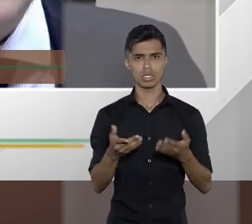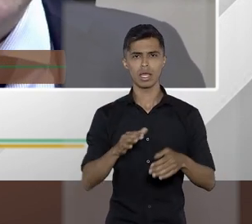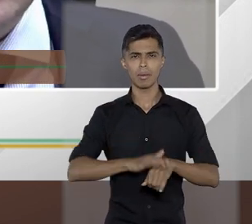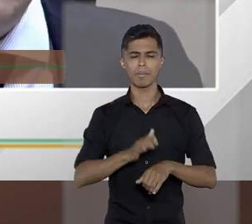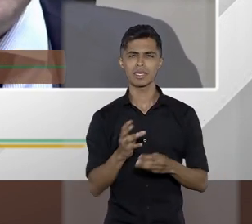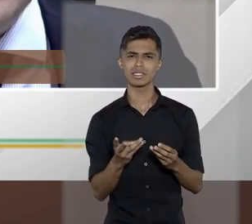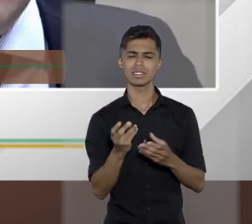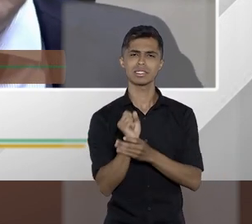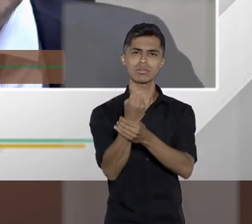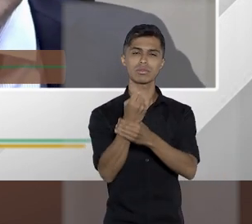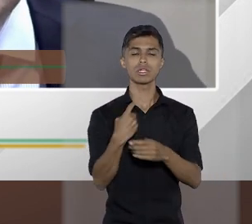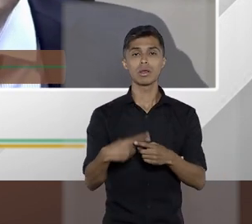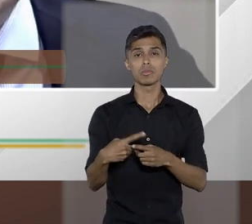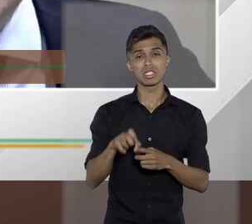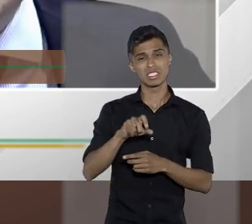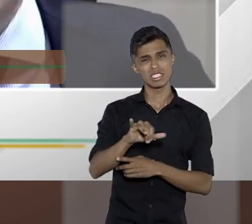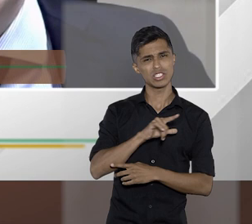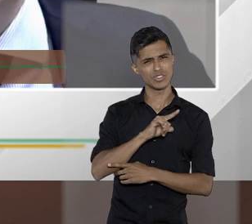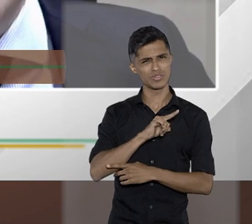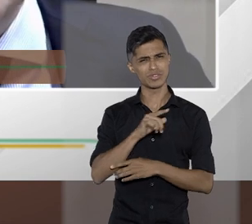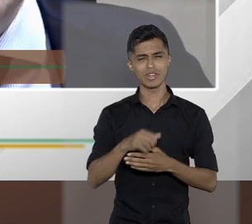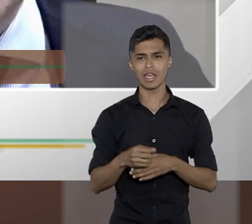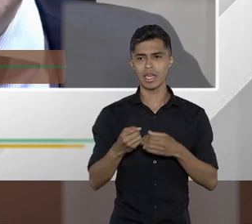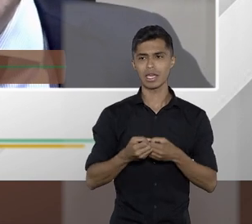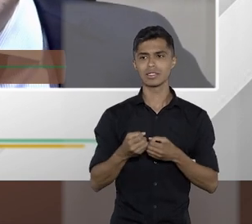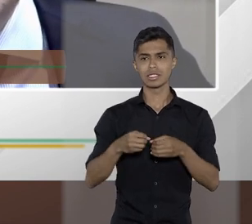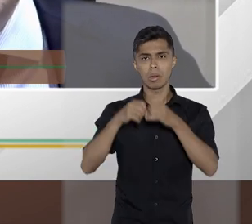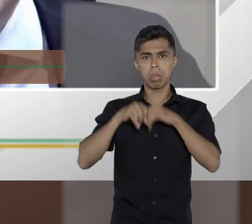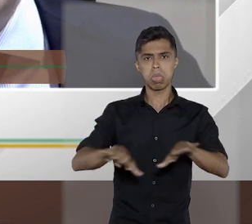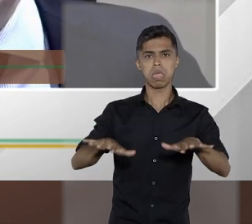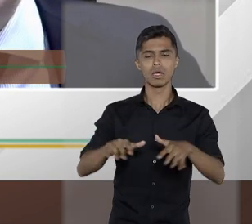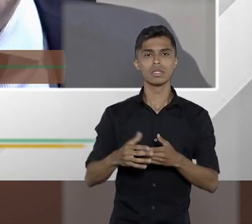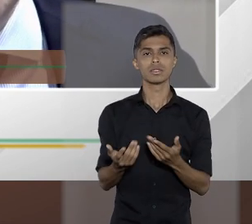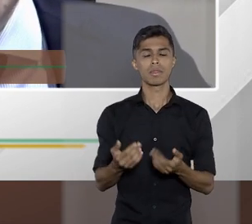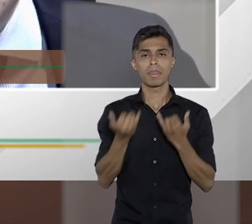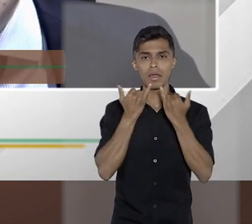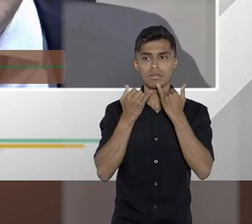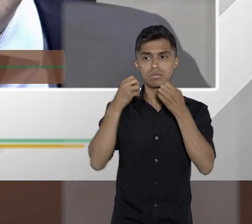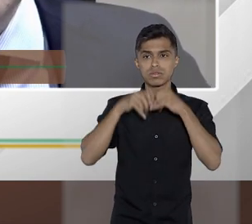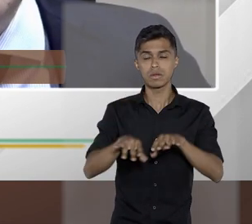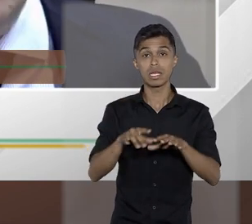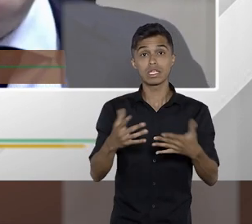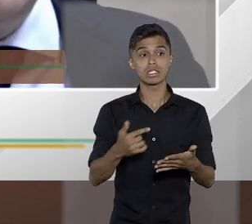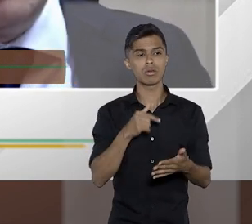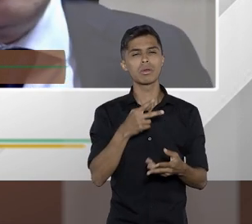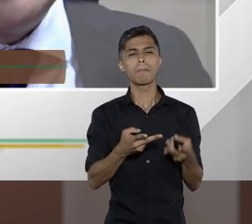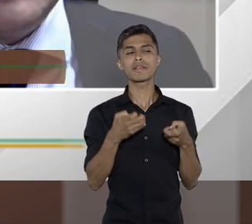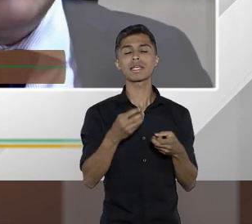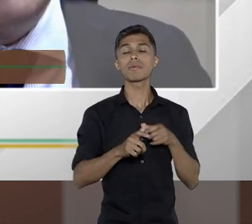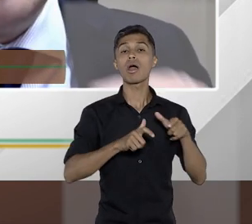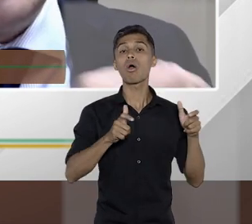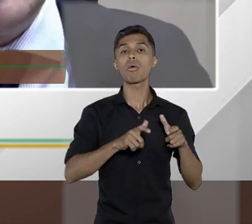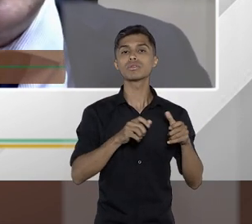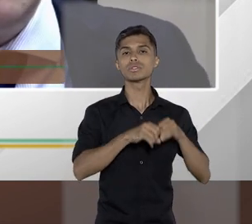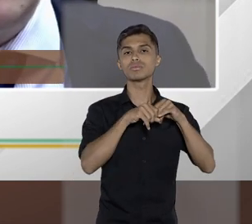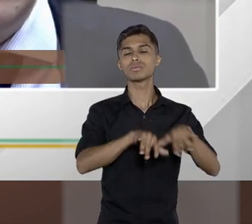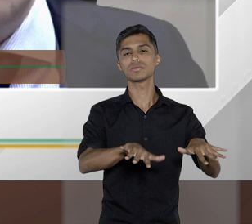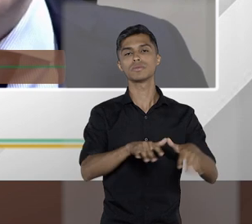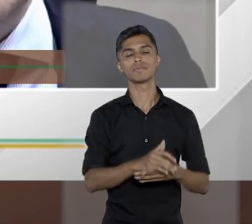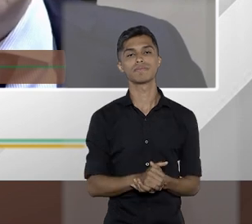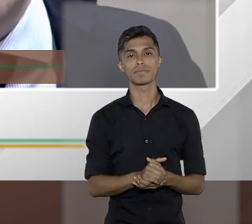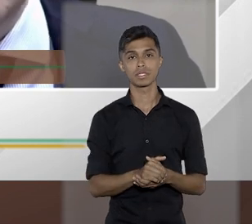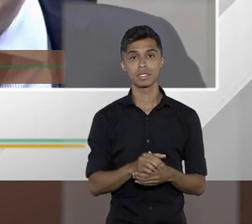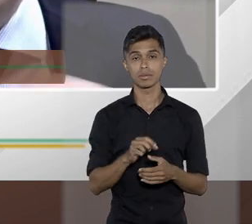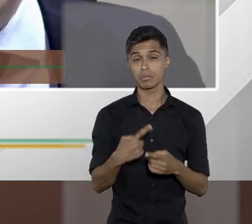porque caso tenha vazamento, já tem uma ciência que... da onde partiu, né? Se houve um compartilhamento, é aquele